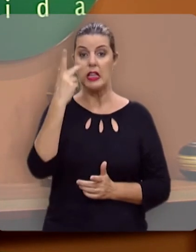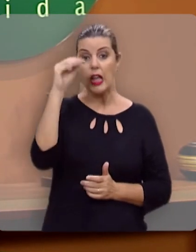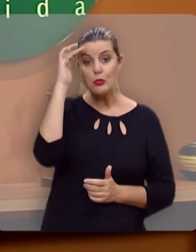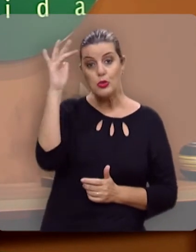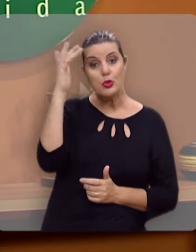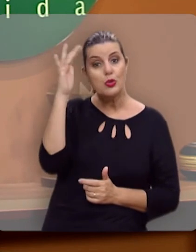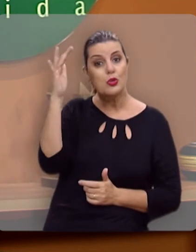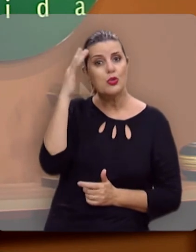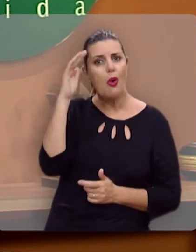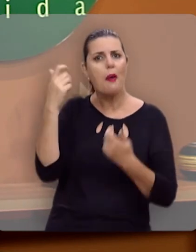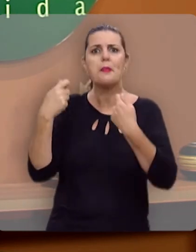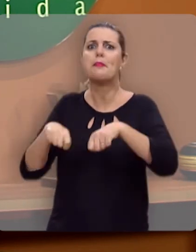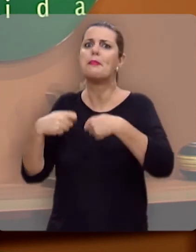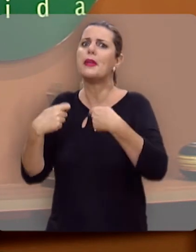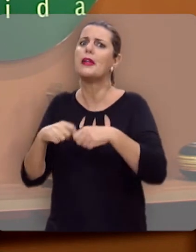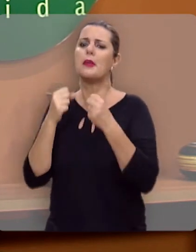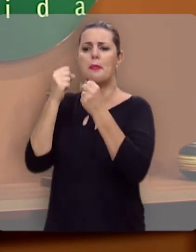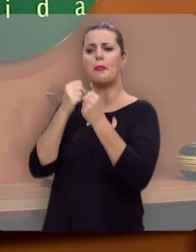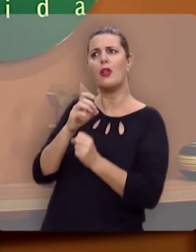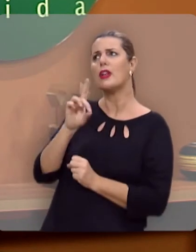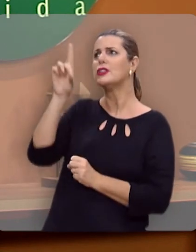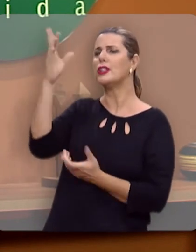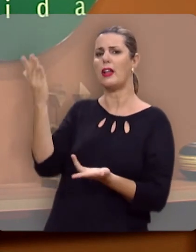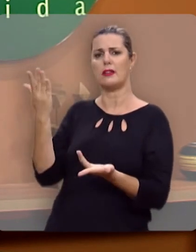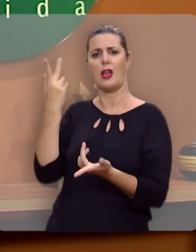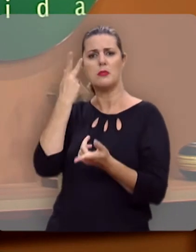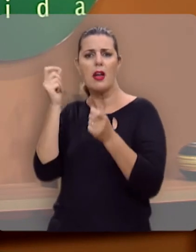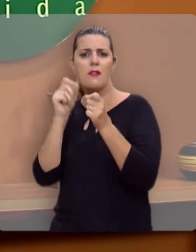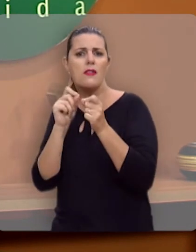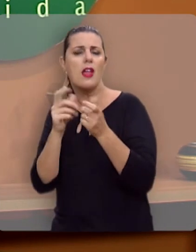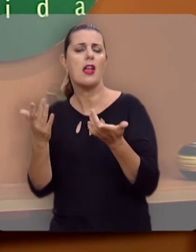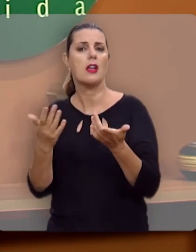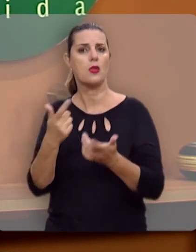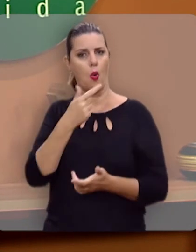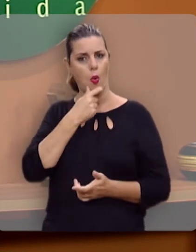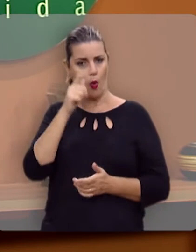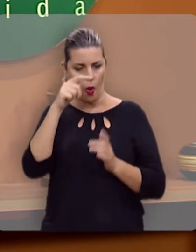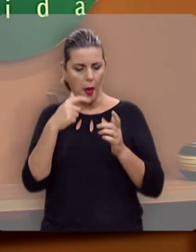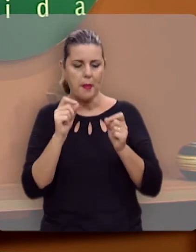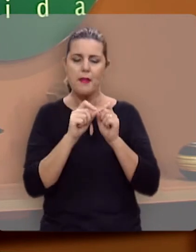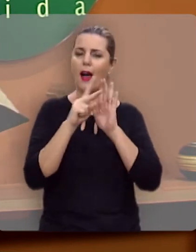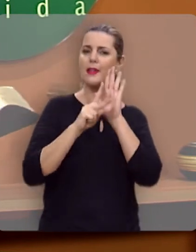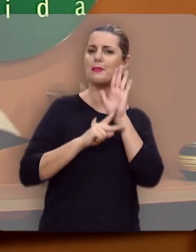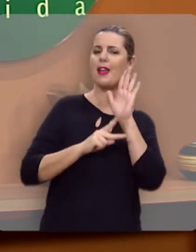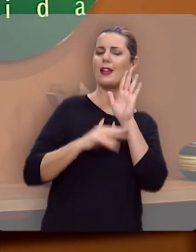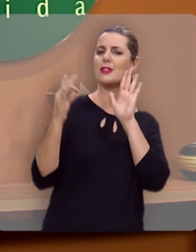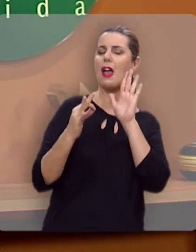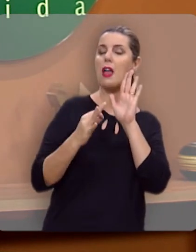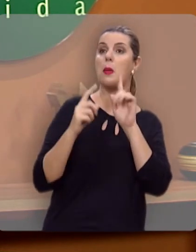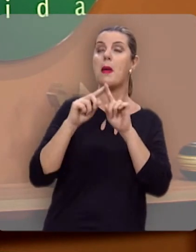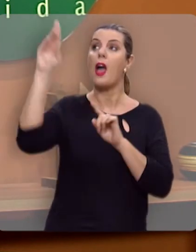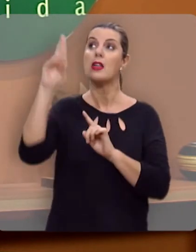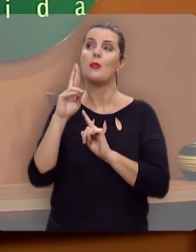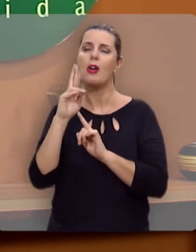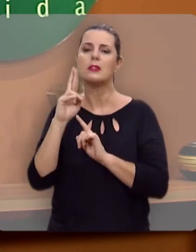Seus sonhos dependem do poder de Deus para serem realizados. O homem faz planos, mas a resposta certa